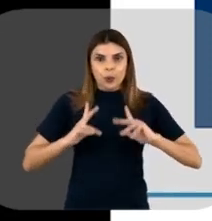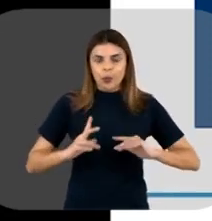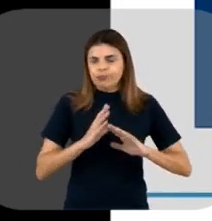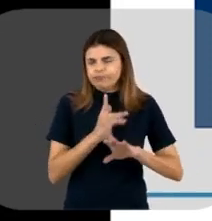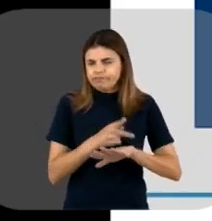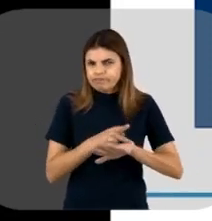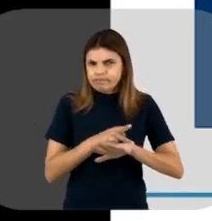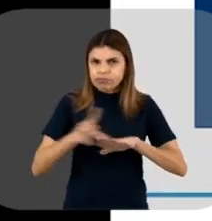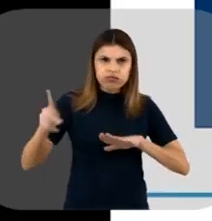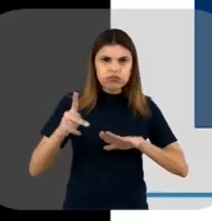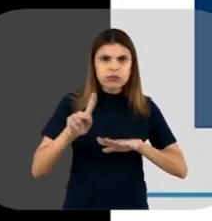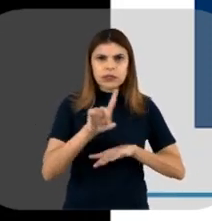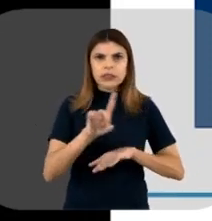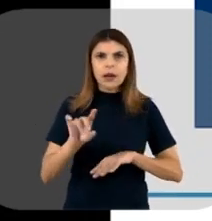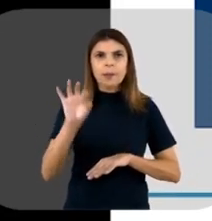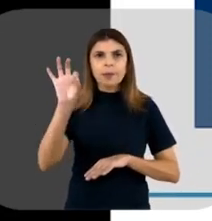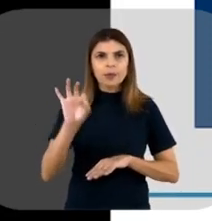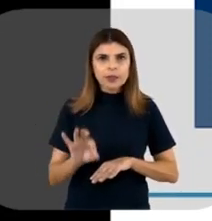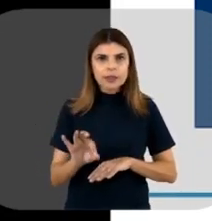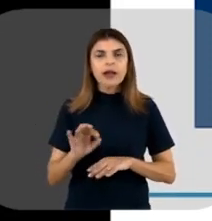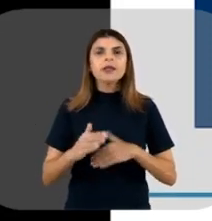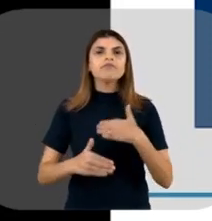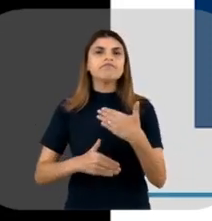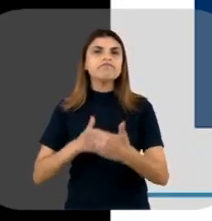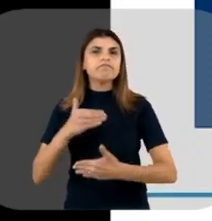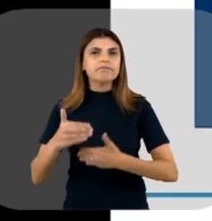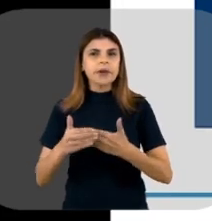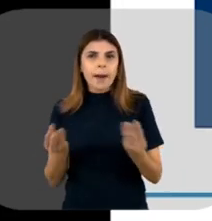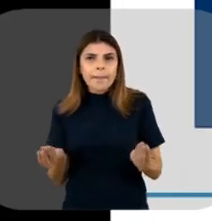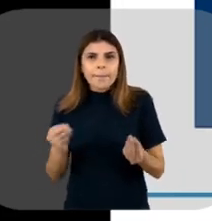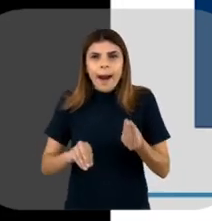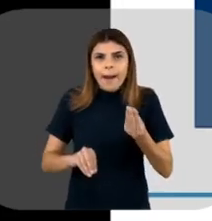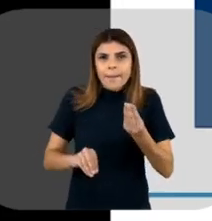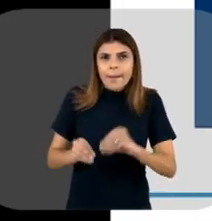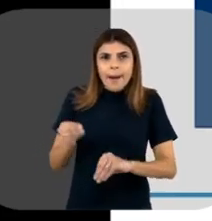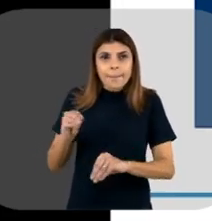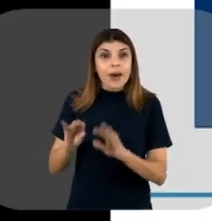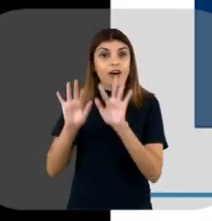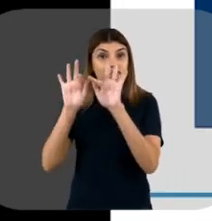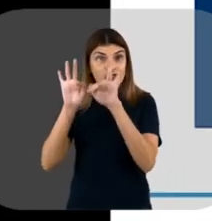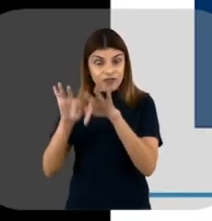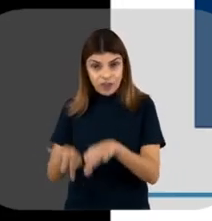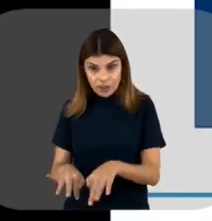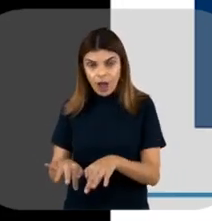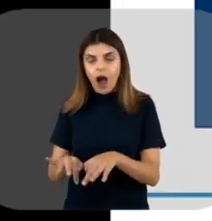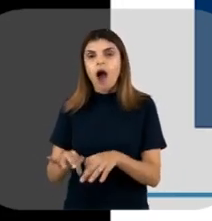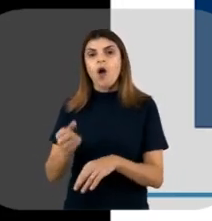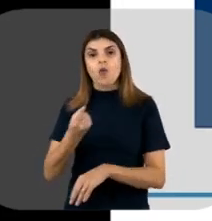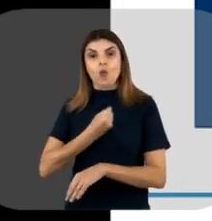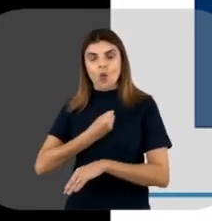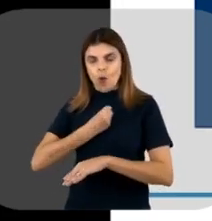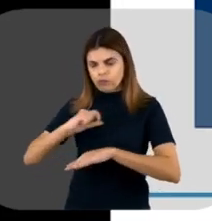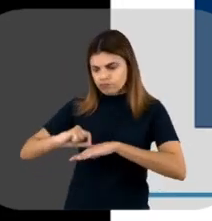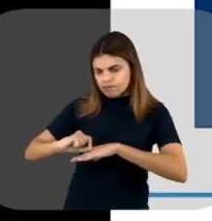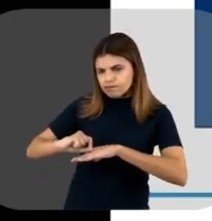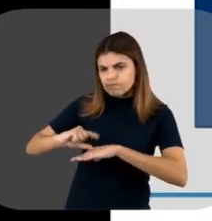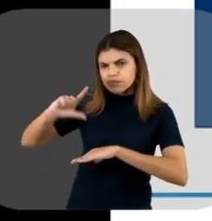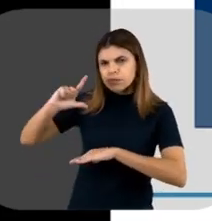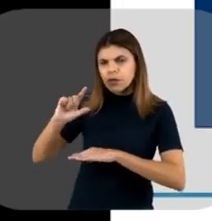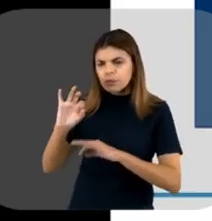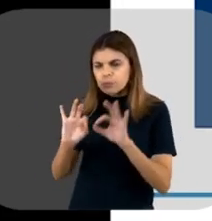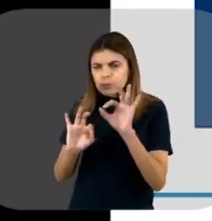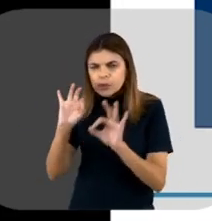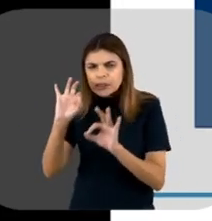de alta resolução. E aqui, depois, operações para acondicionamento final desse produto, onde vai ser